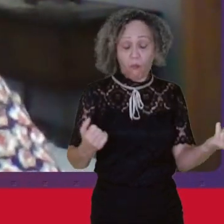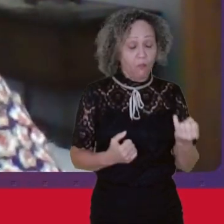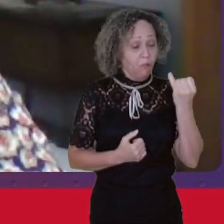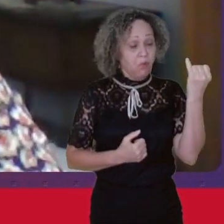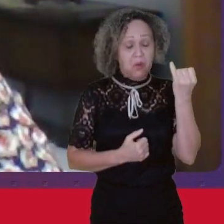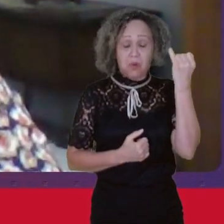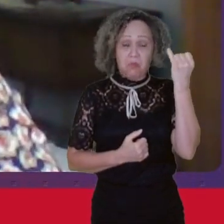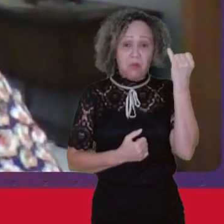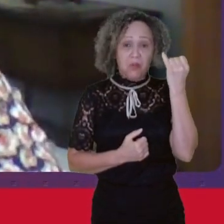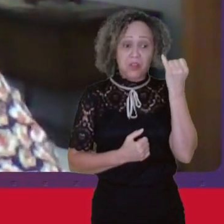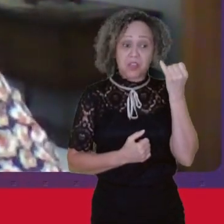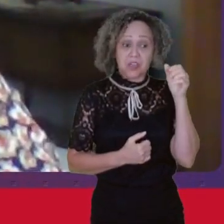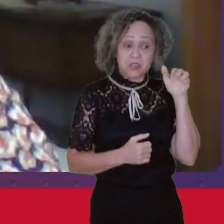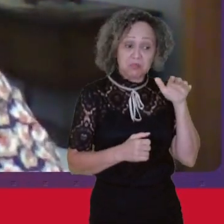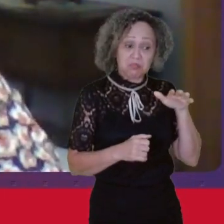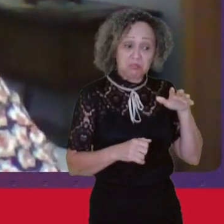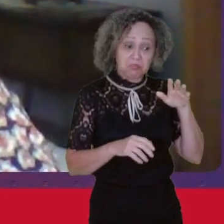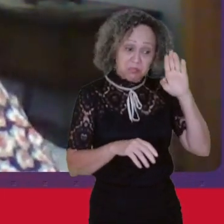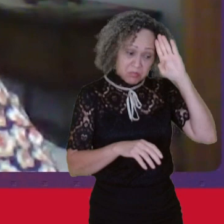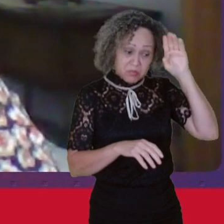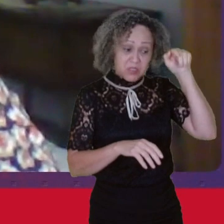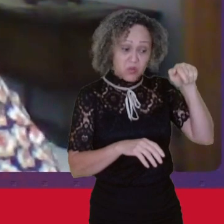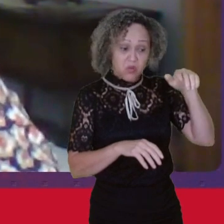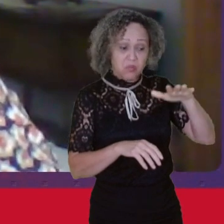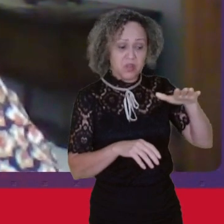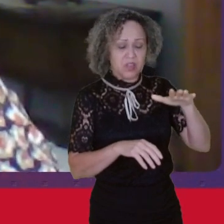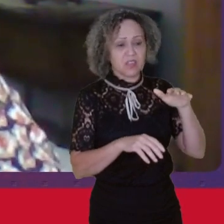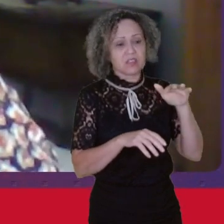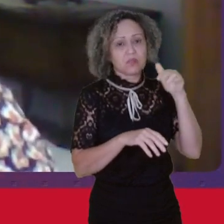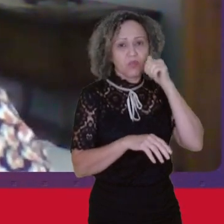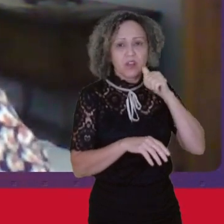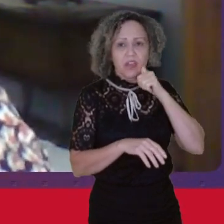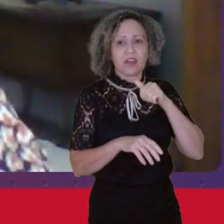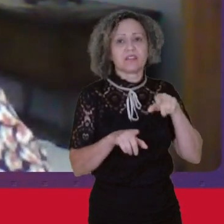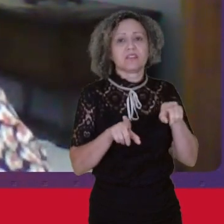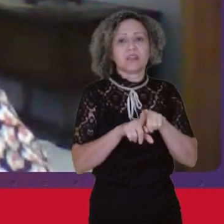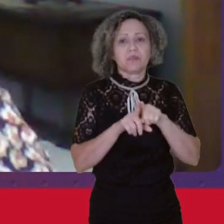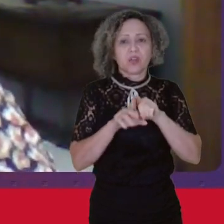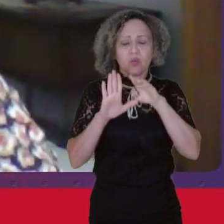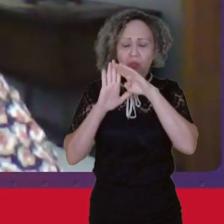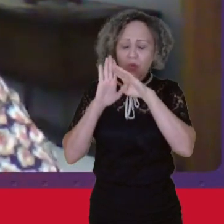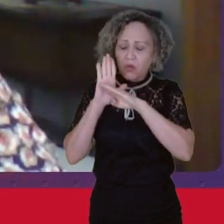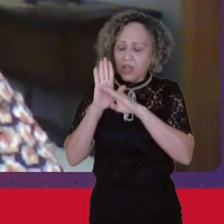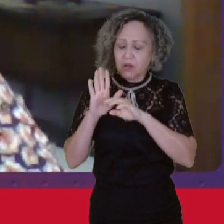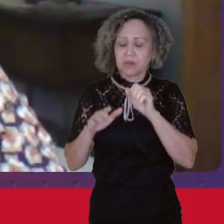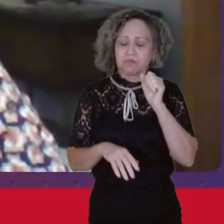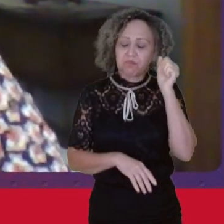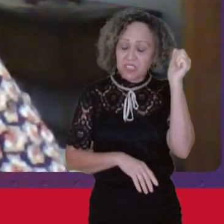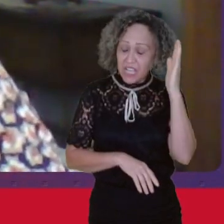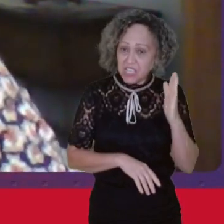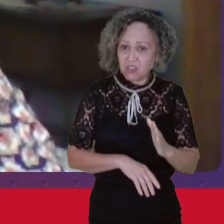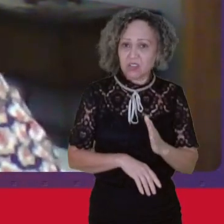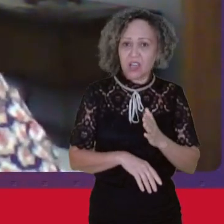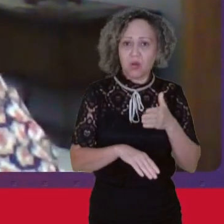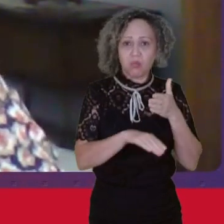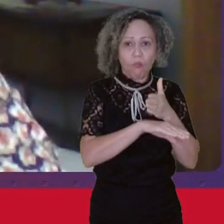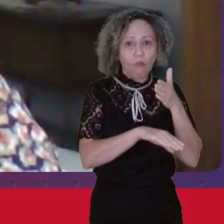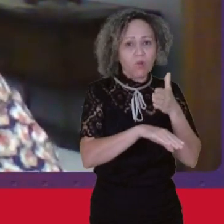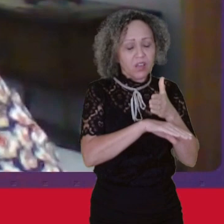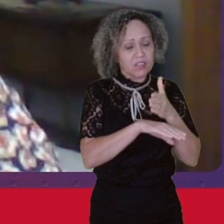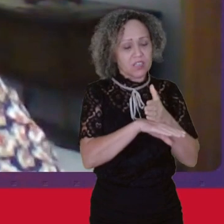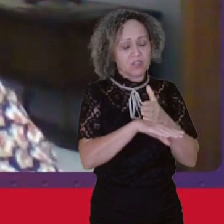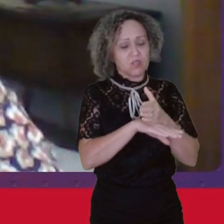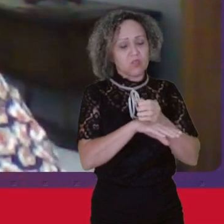Sobre as mulheres O debate sobre a inclusão produtiva Com programas nacionais De acesso ao ensino